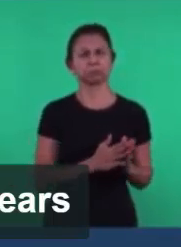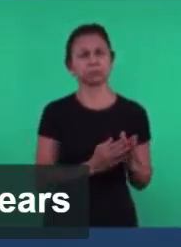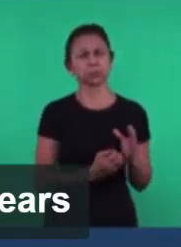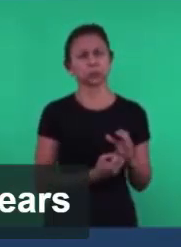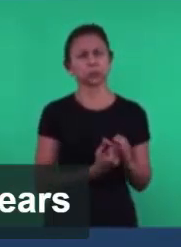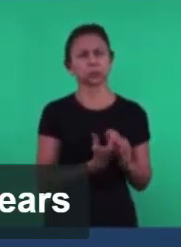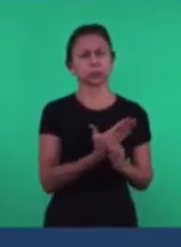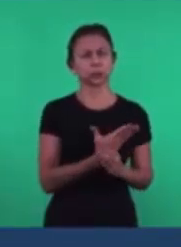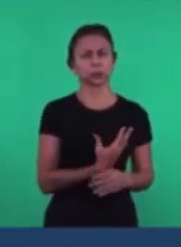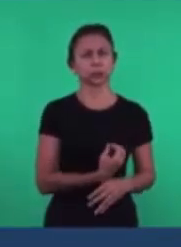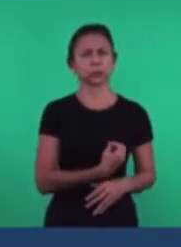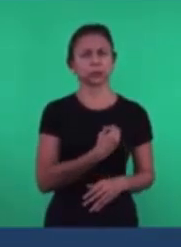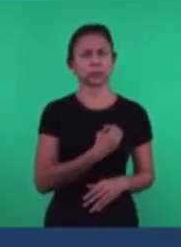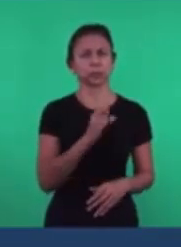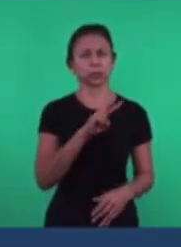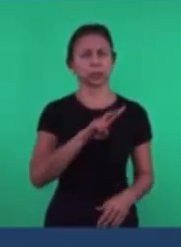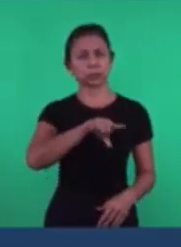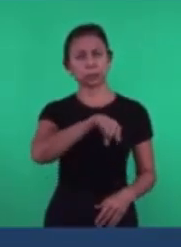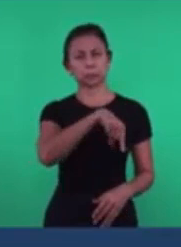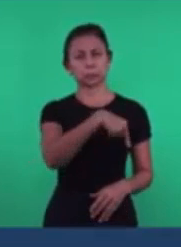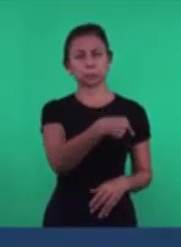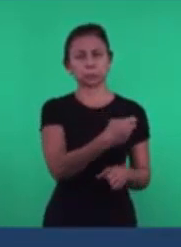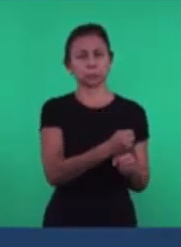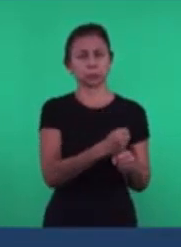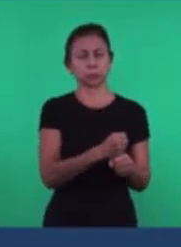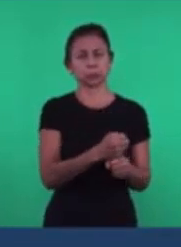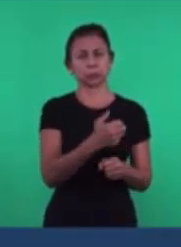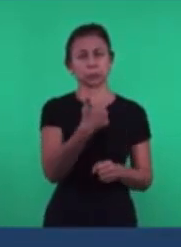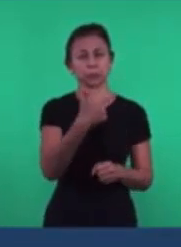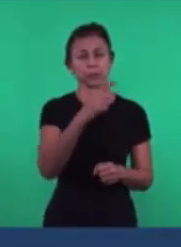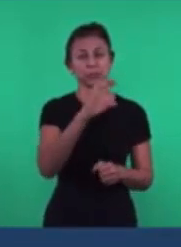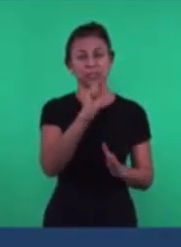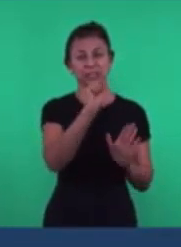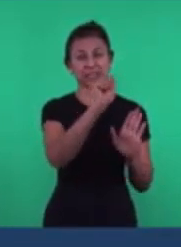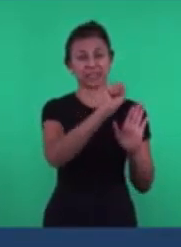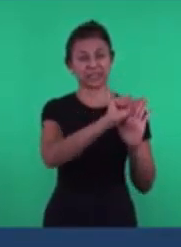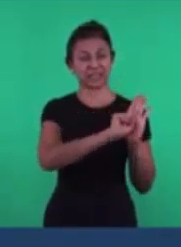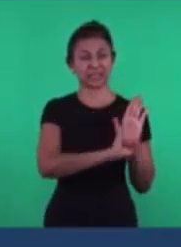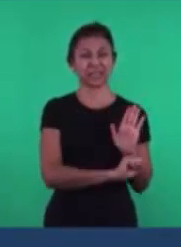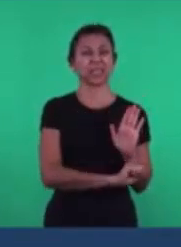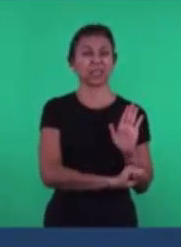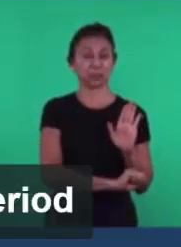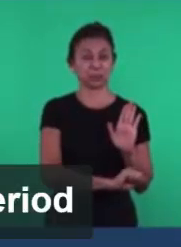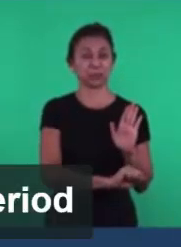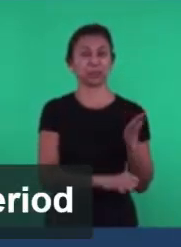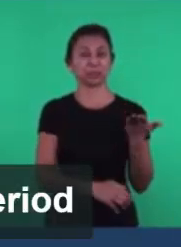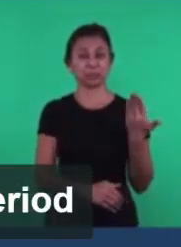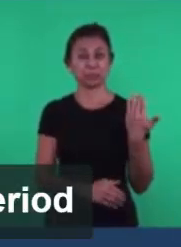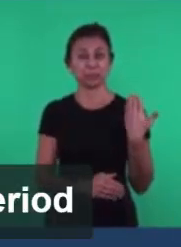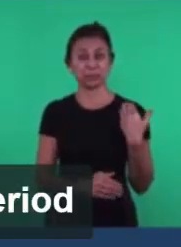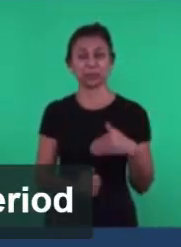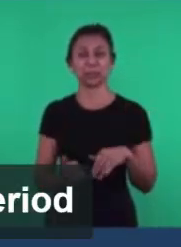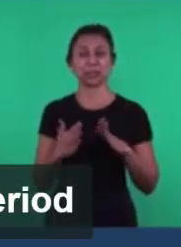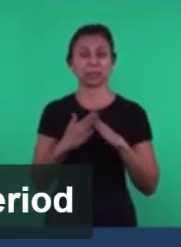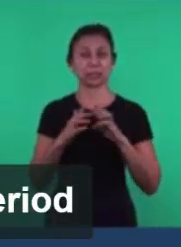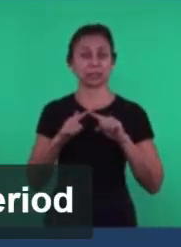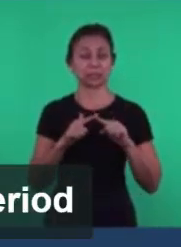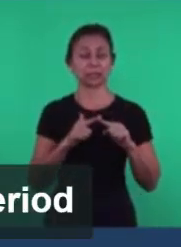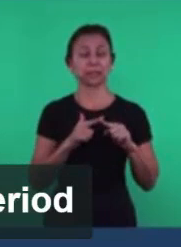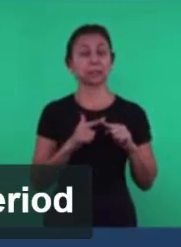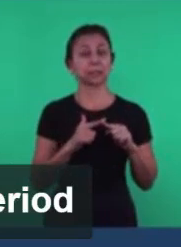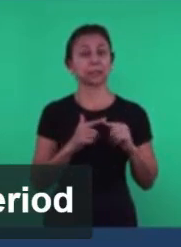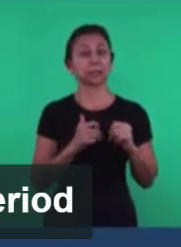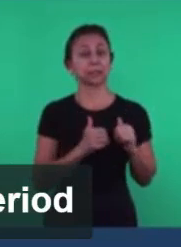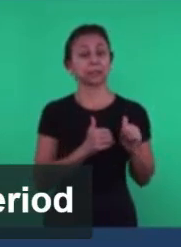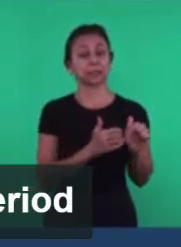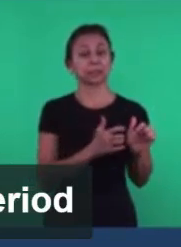Anos Ou esses Vinte séculos Já são passados Na vida Da igreja E